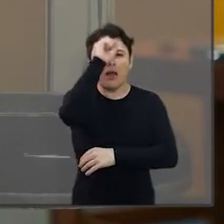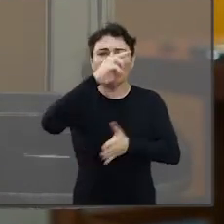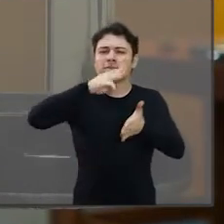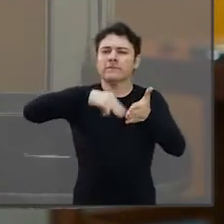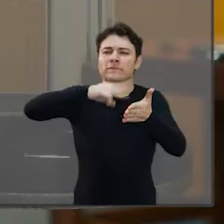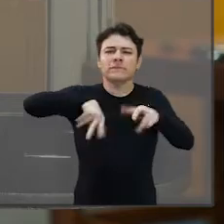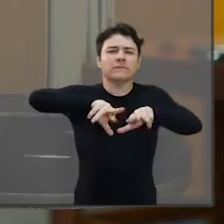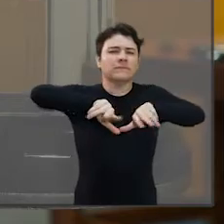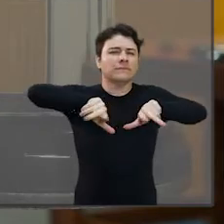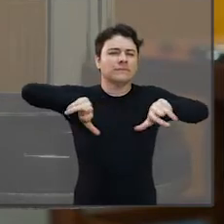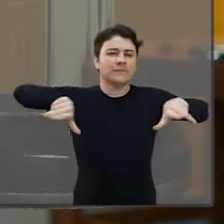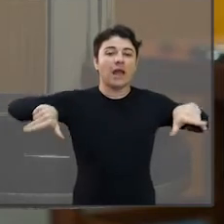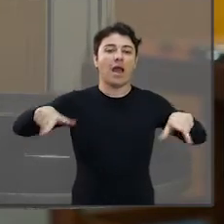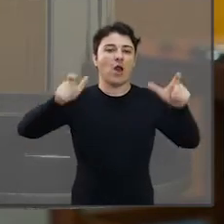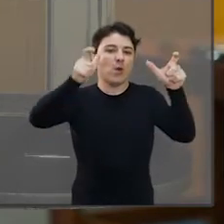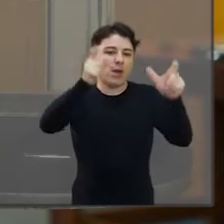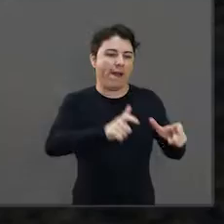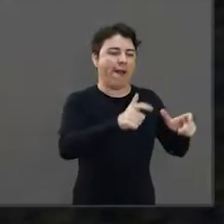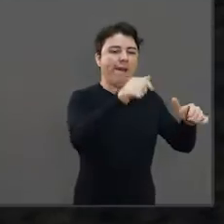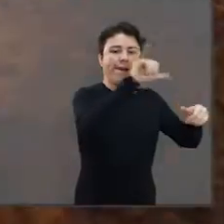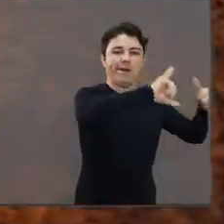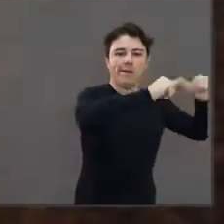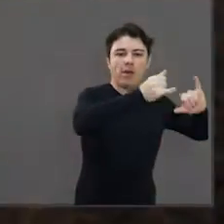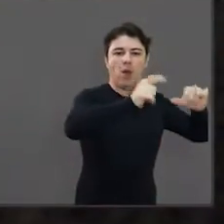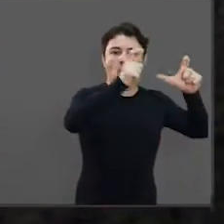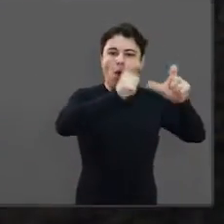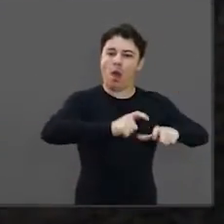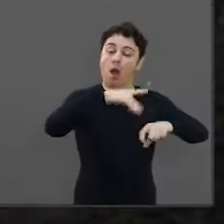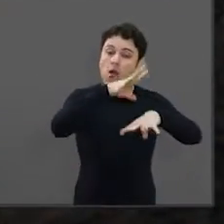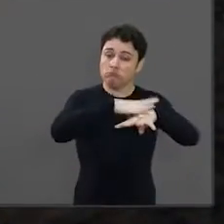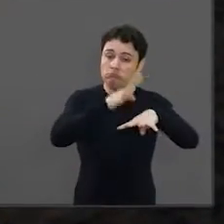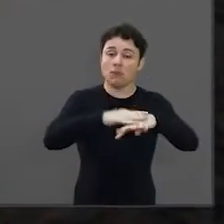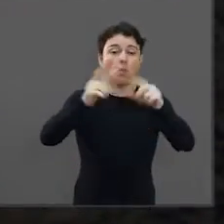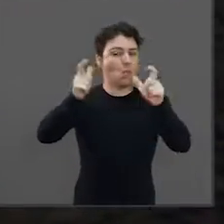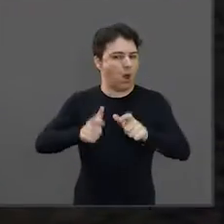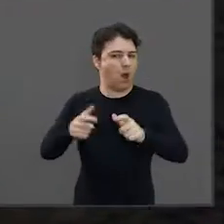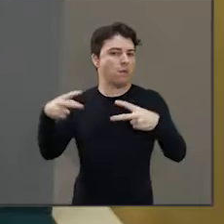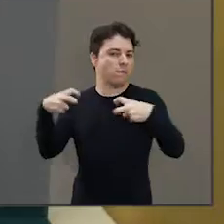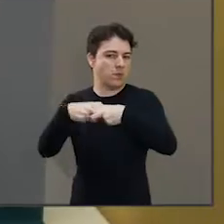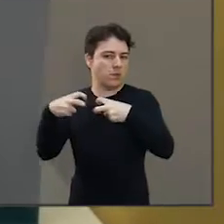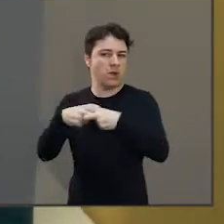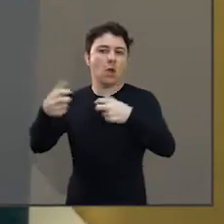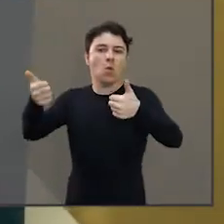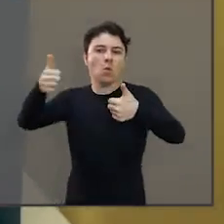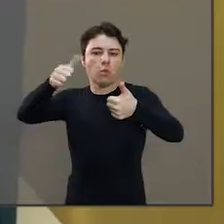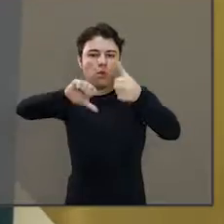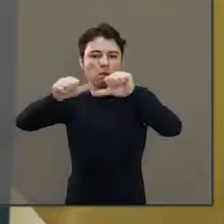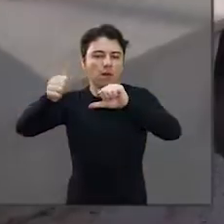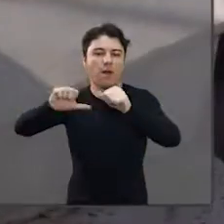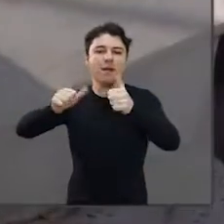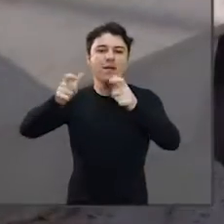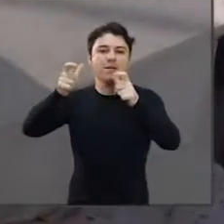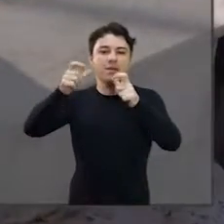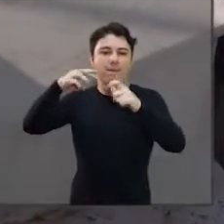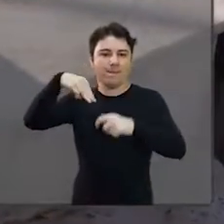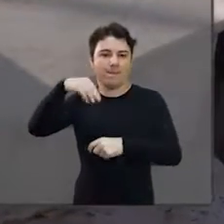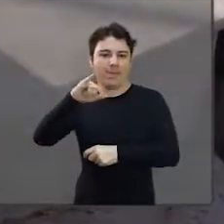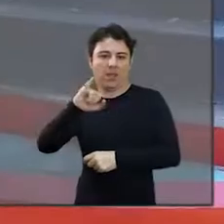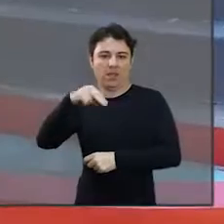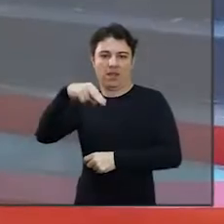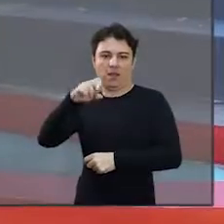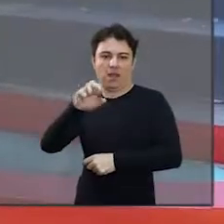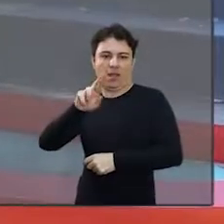ciências de uma forma interativa e lúdica, né? Nós temos aqui espaços de química, de matemática, de física,